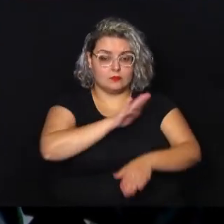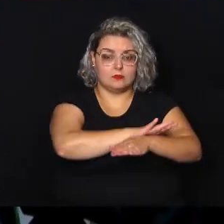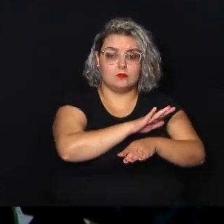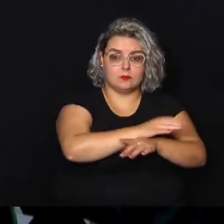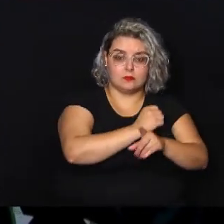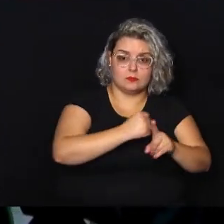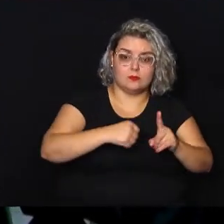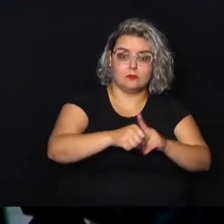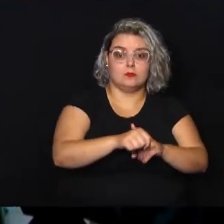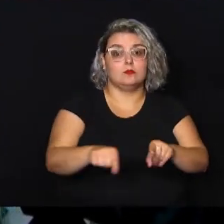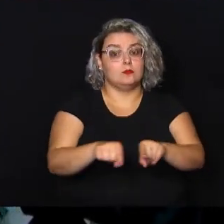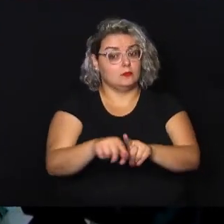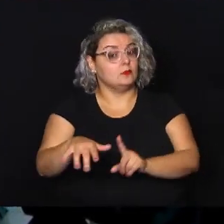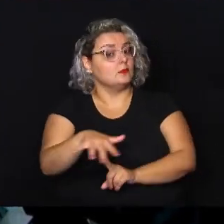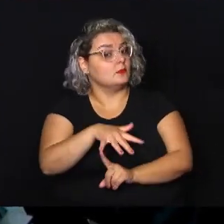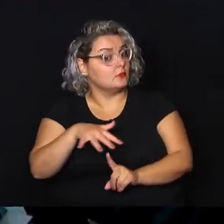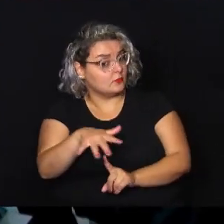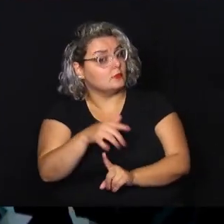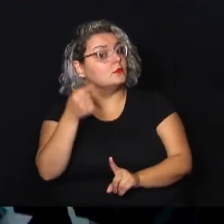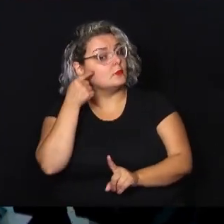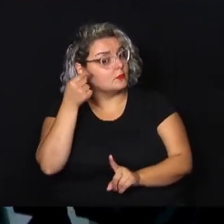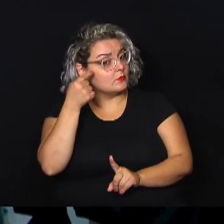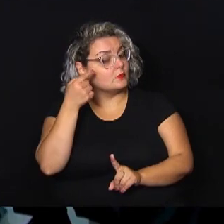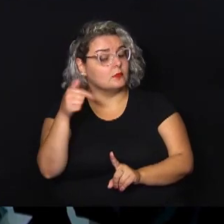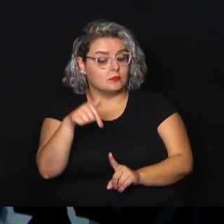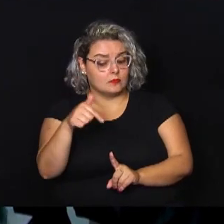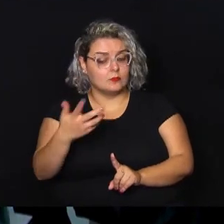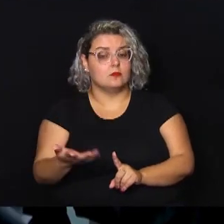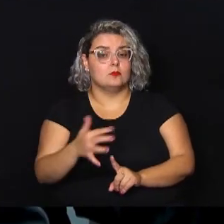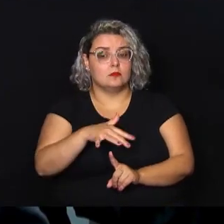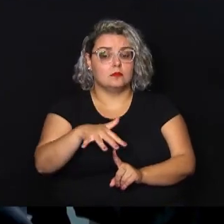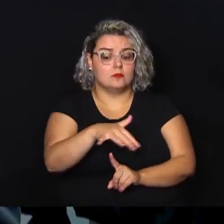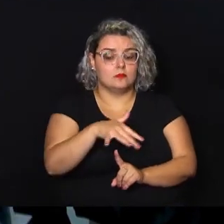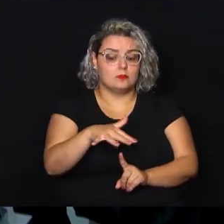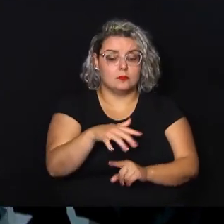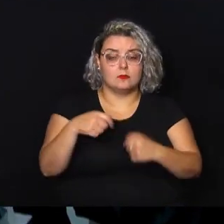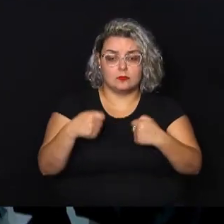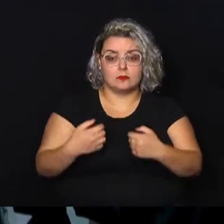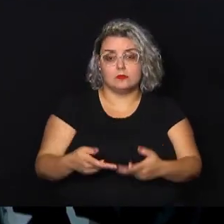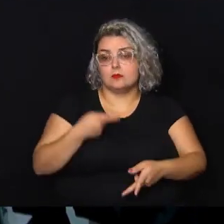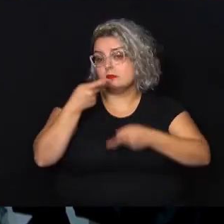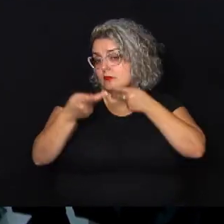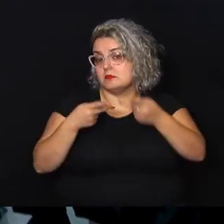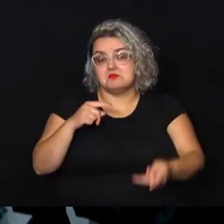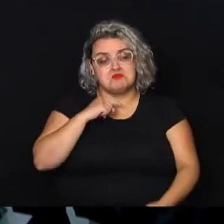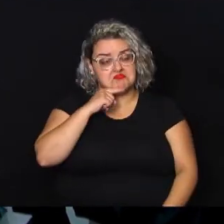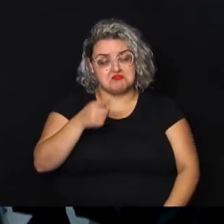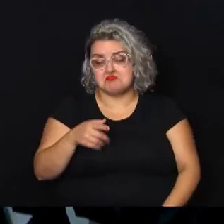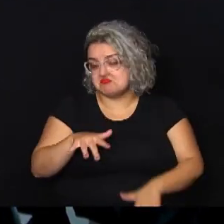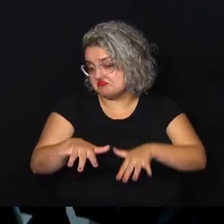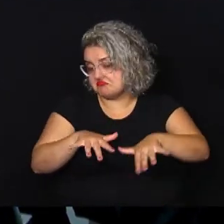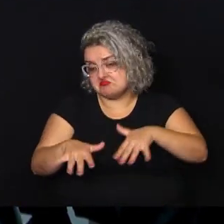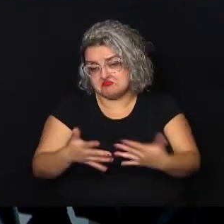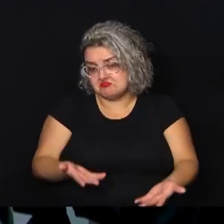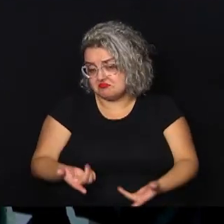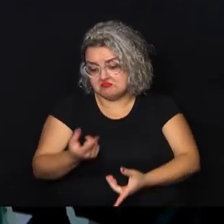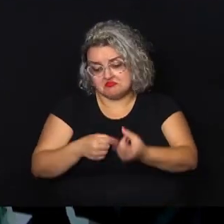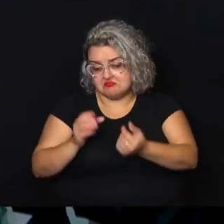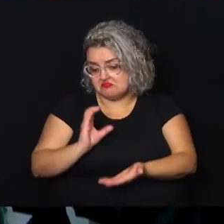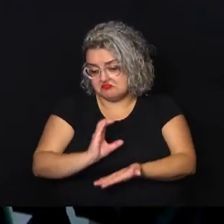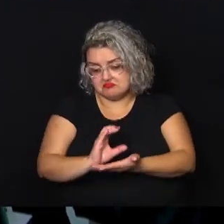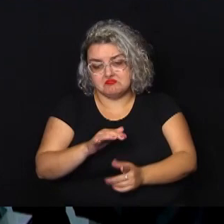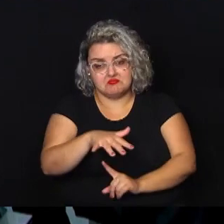que pensar no meio ambiente que o meio ambiente é tão carente hoje, é tão falado, mas ninguém se destina recursos